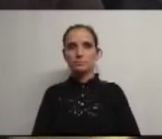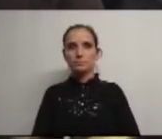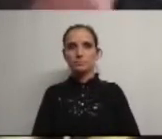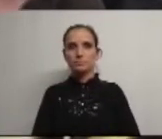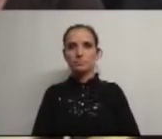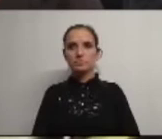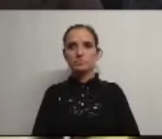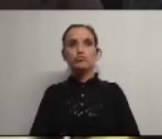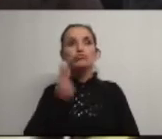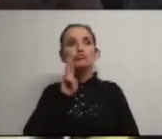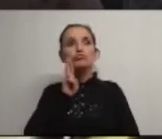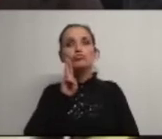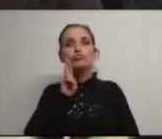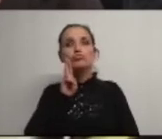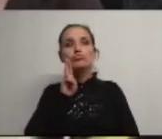desculpa